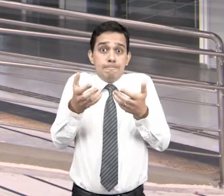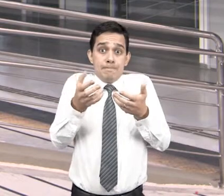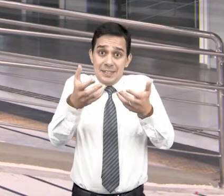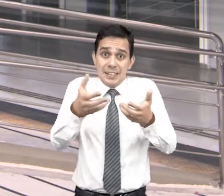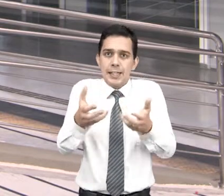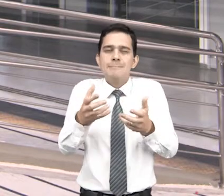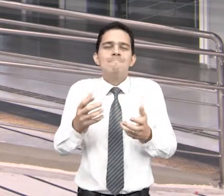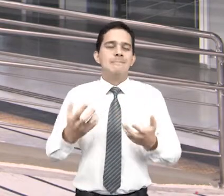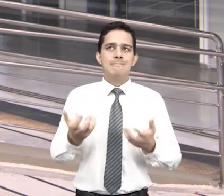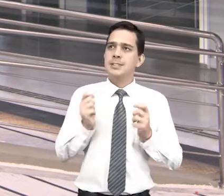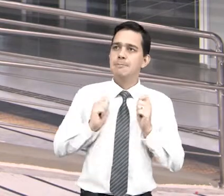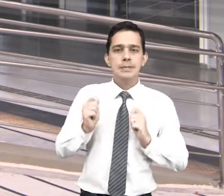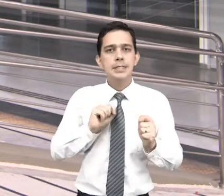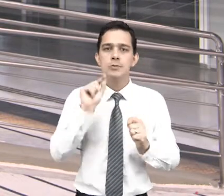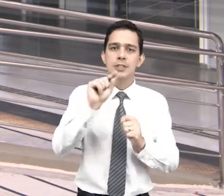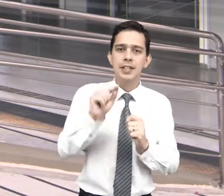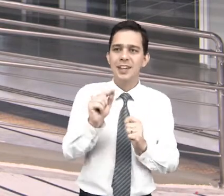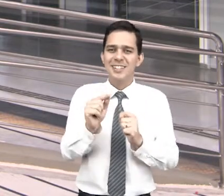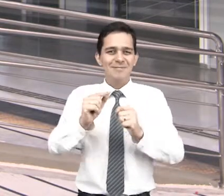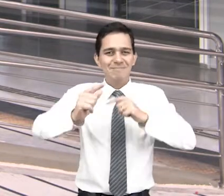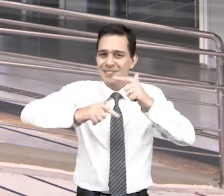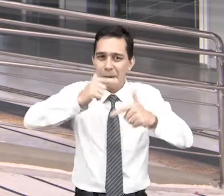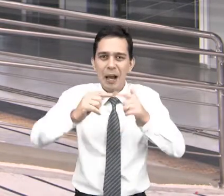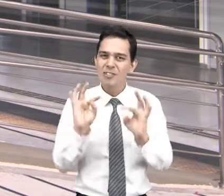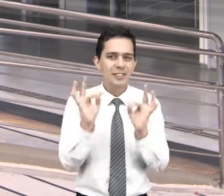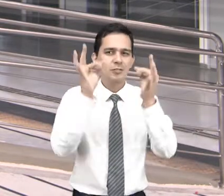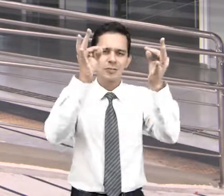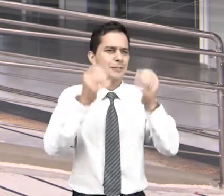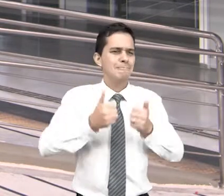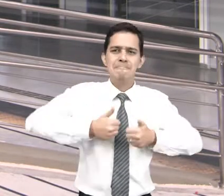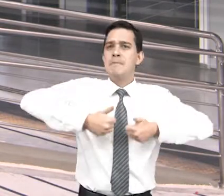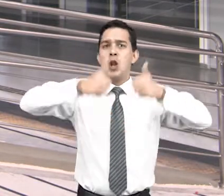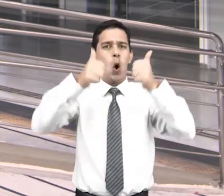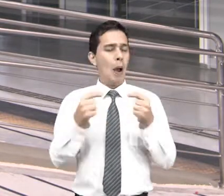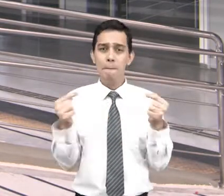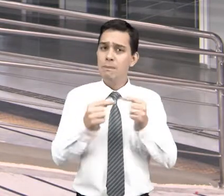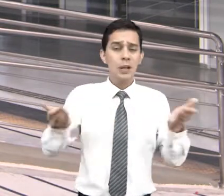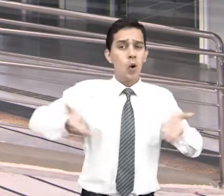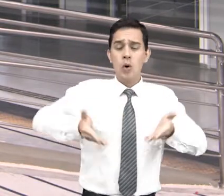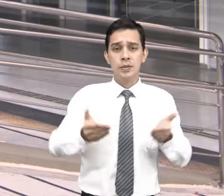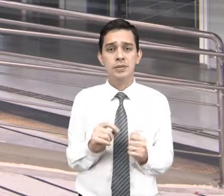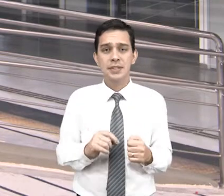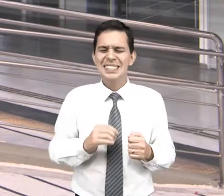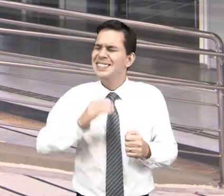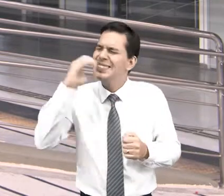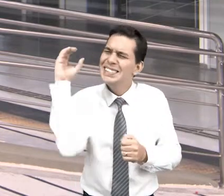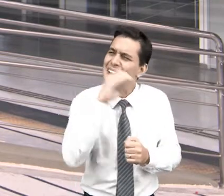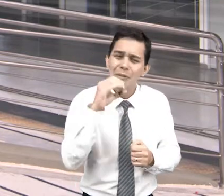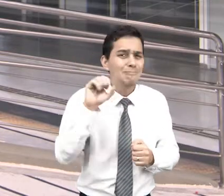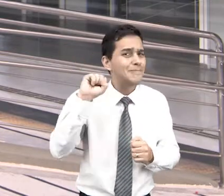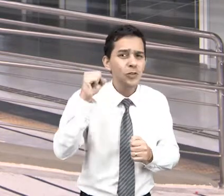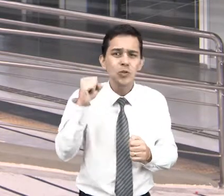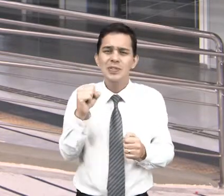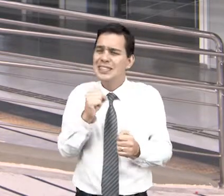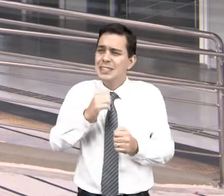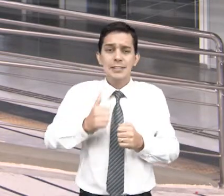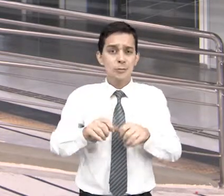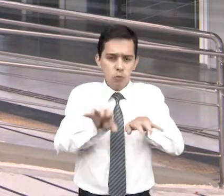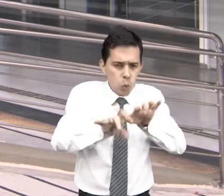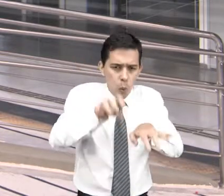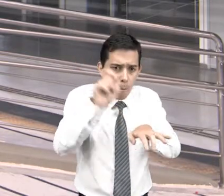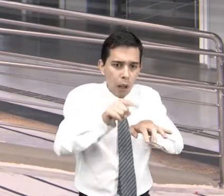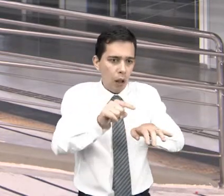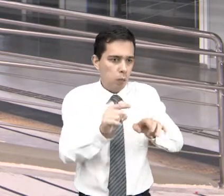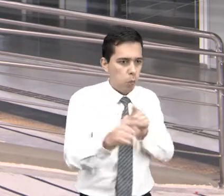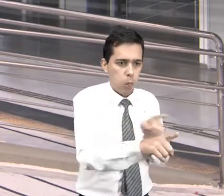servidores do Poder Judiciário, ainda mais dinâmico, já faz parte do presente. Em poucos segundos e com alguns cliques,